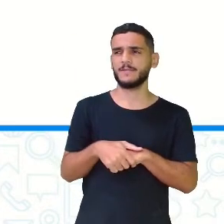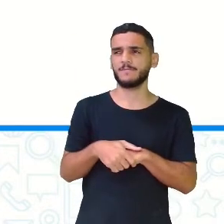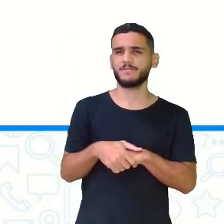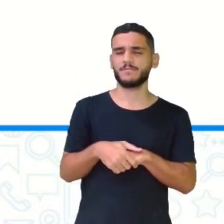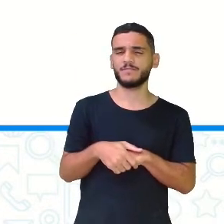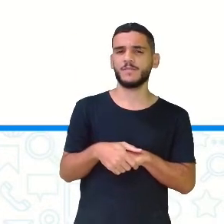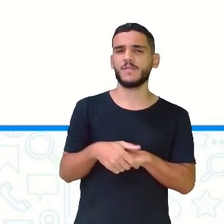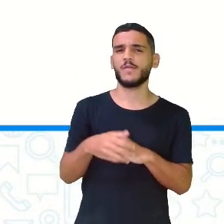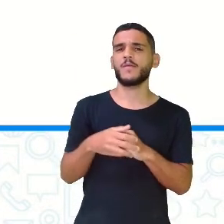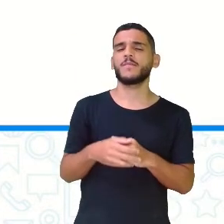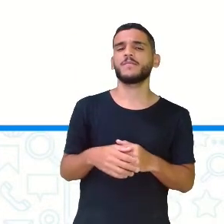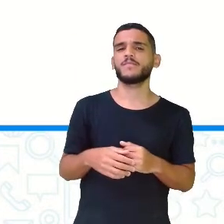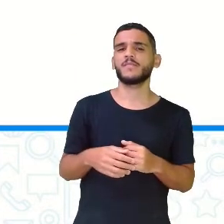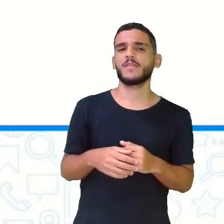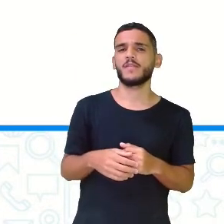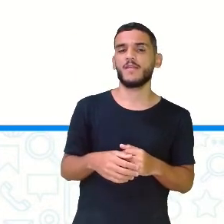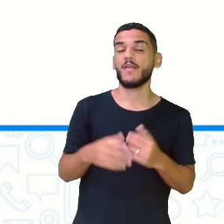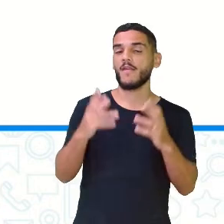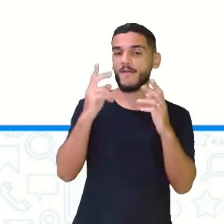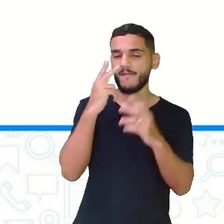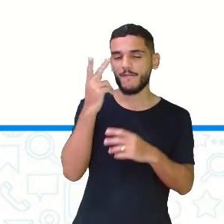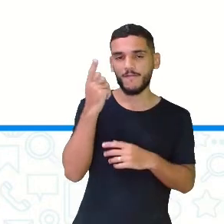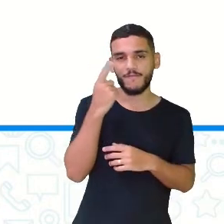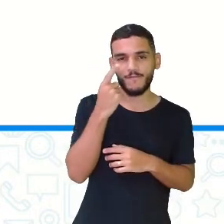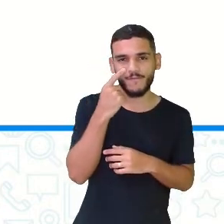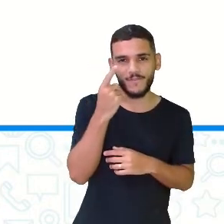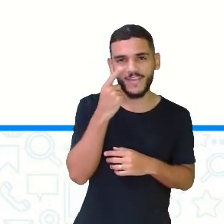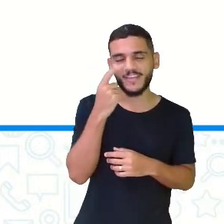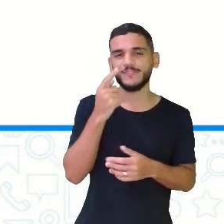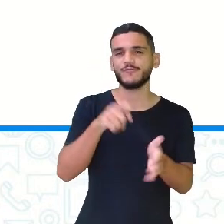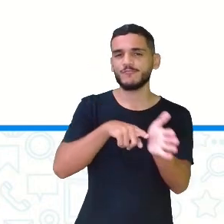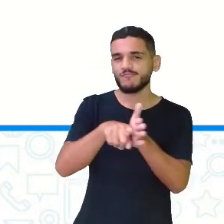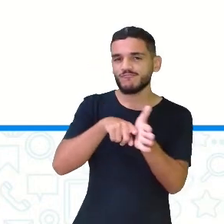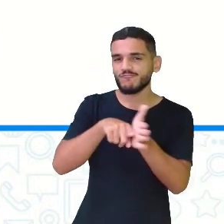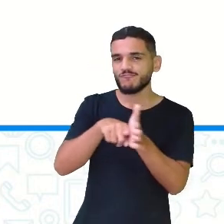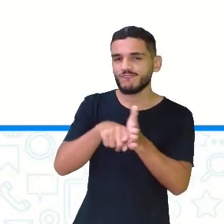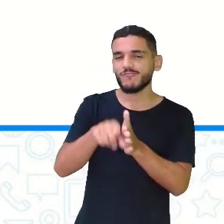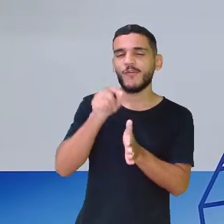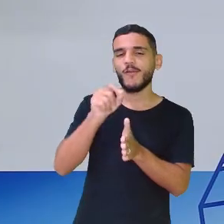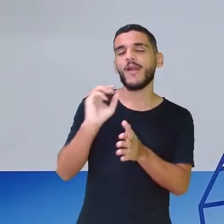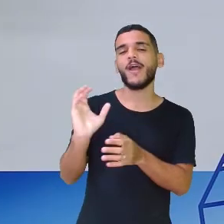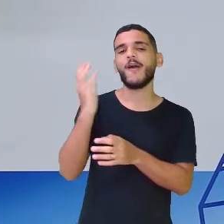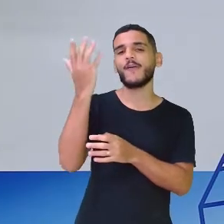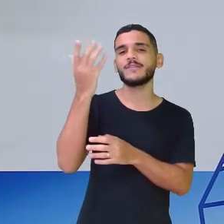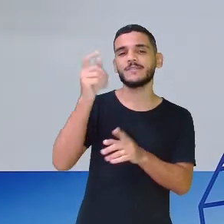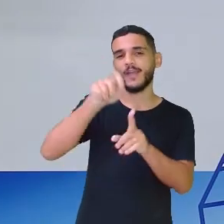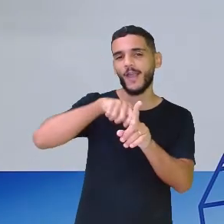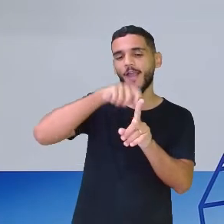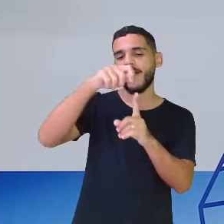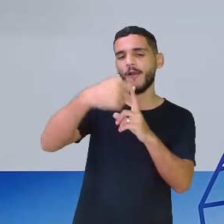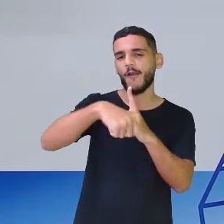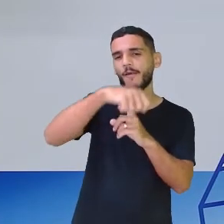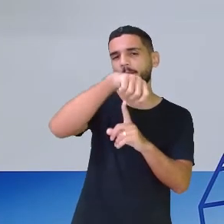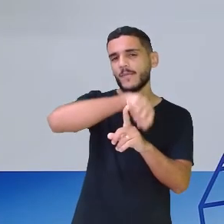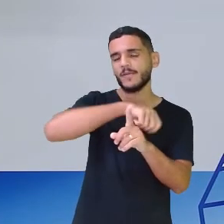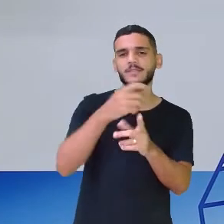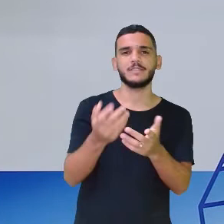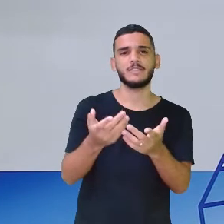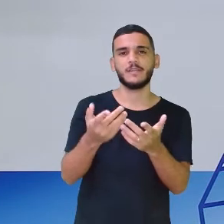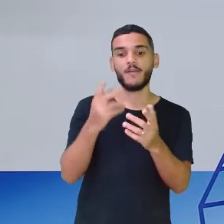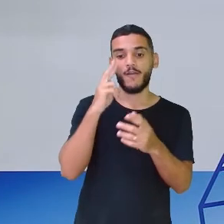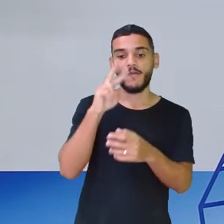Acompanhe o início das investigações do caso das bananas. Quando você olha, você já diz assim, eita